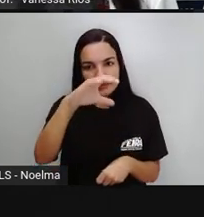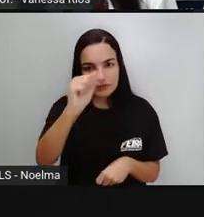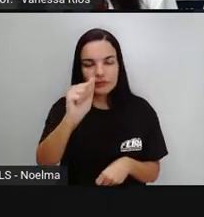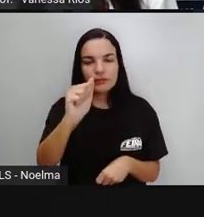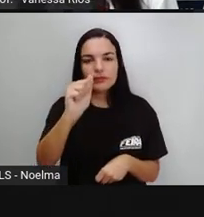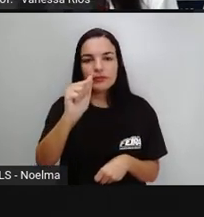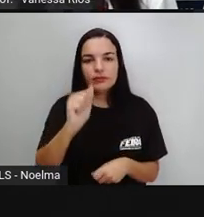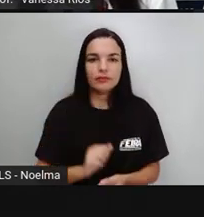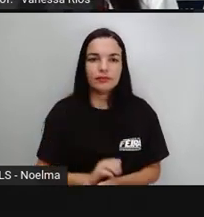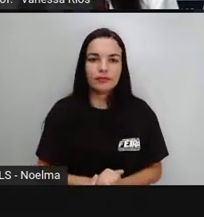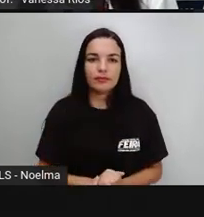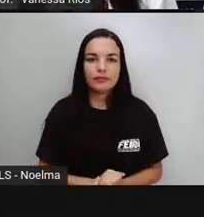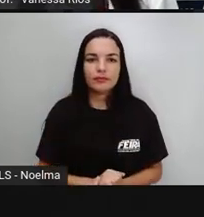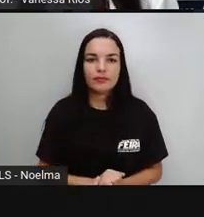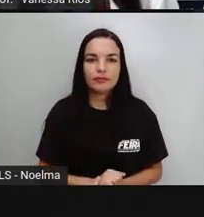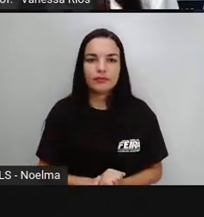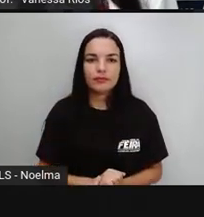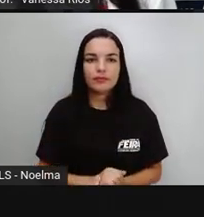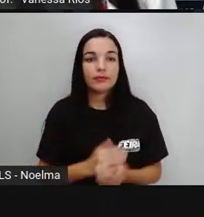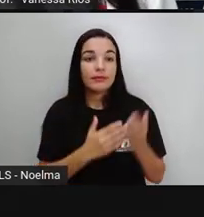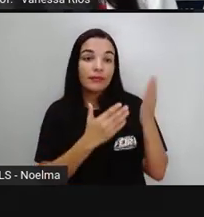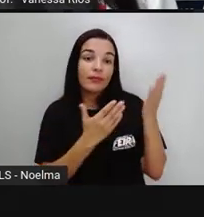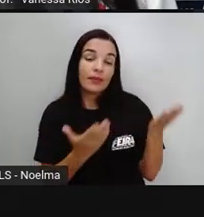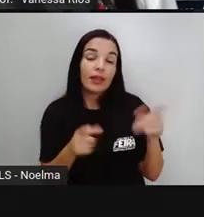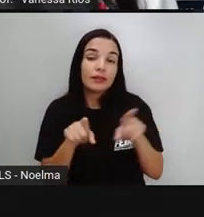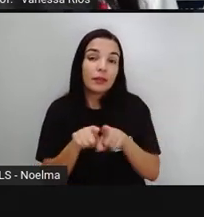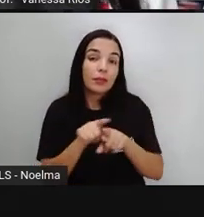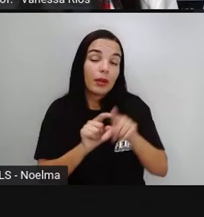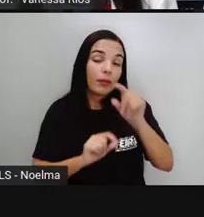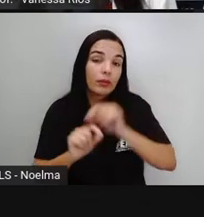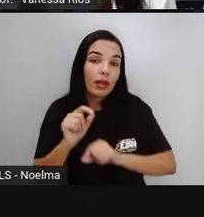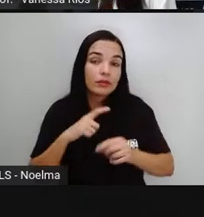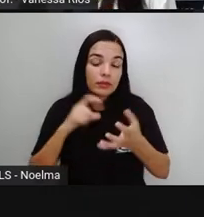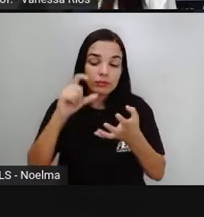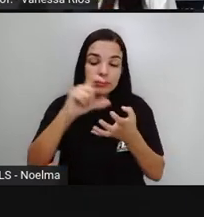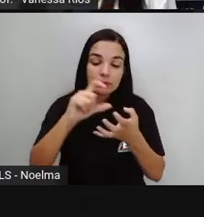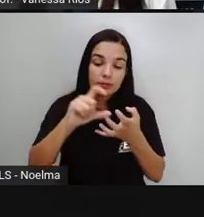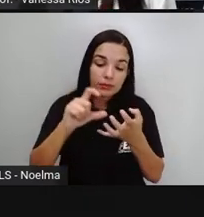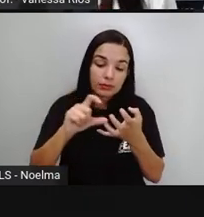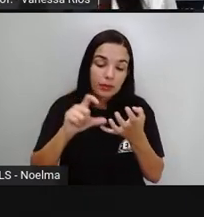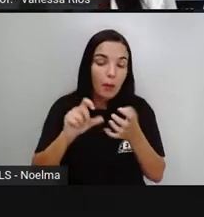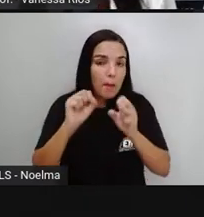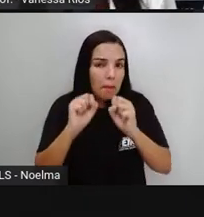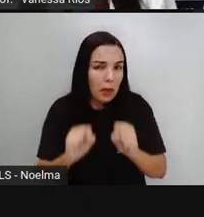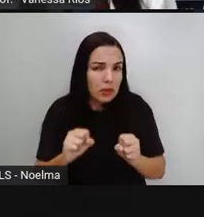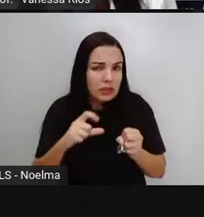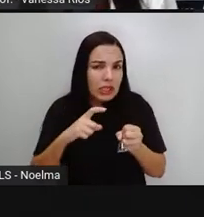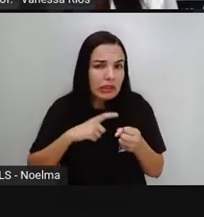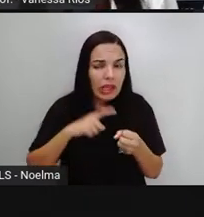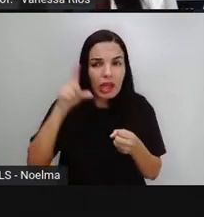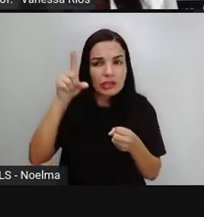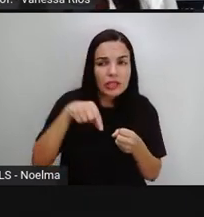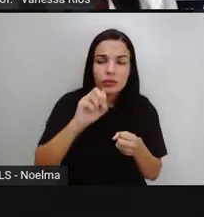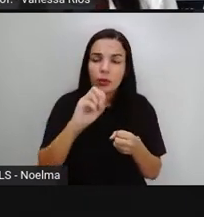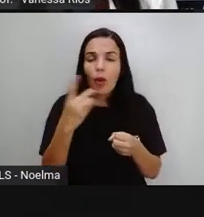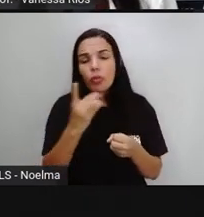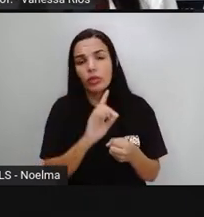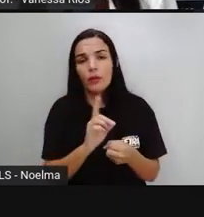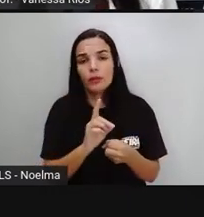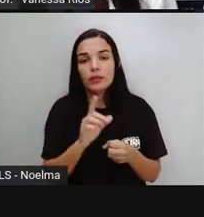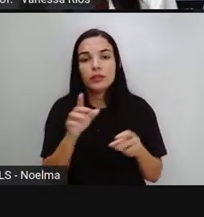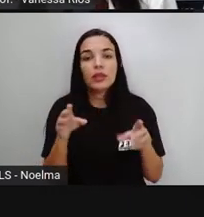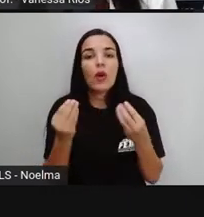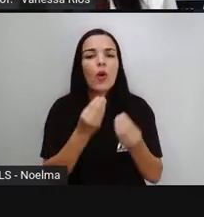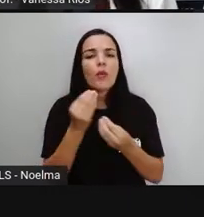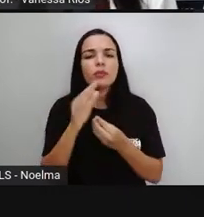sílaba tônica. E essa sílaba tônica pode aparecer com acento ou não. E como é chamada a